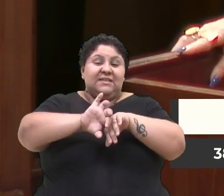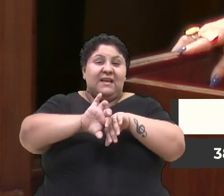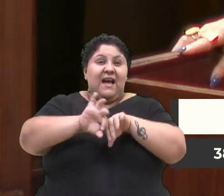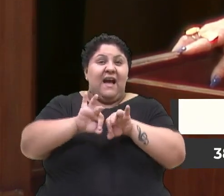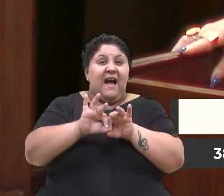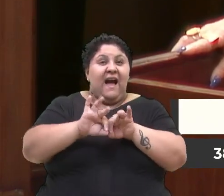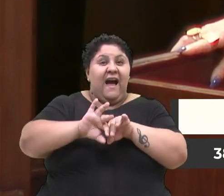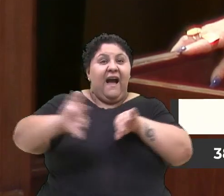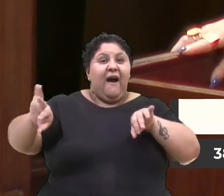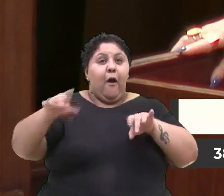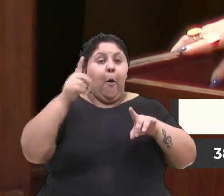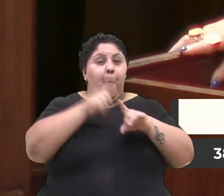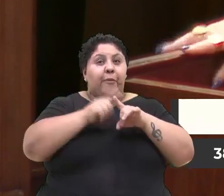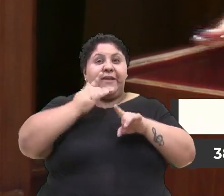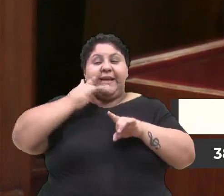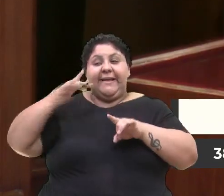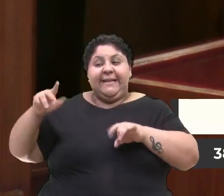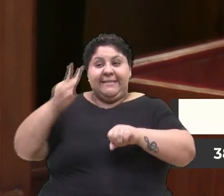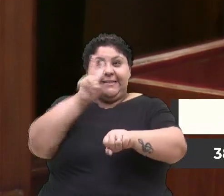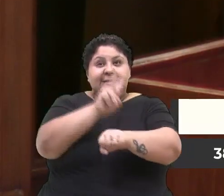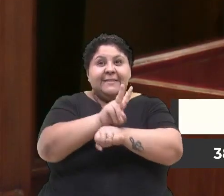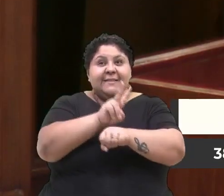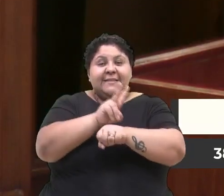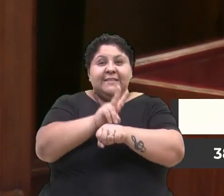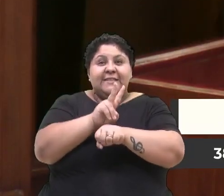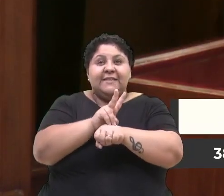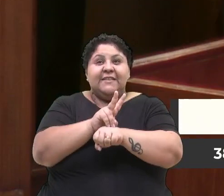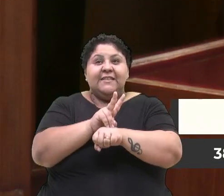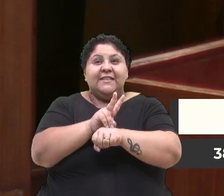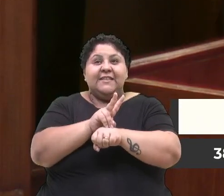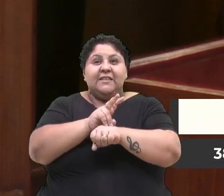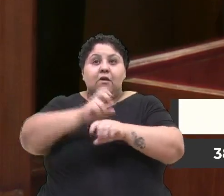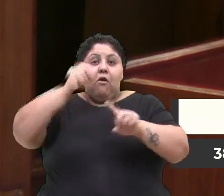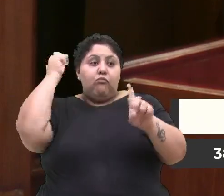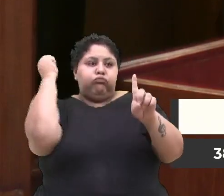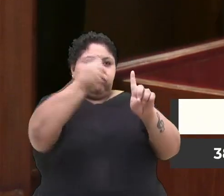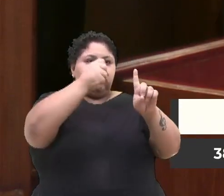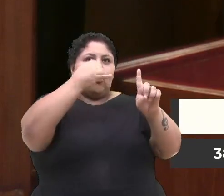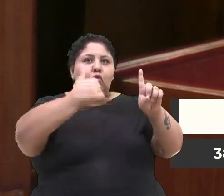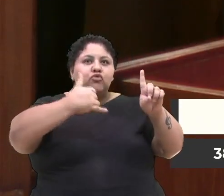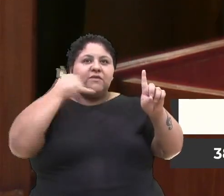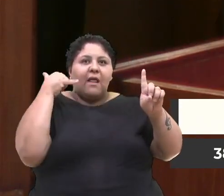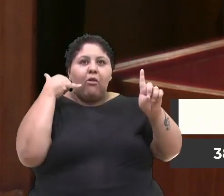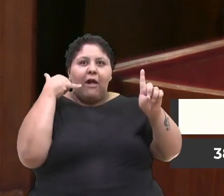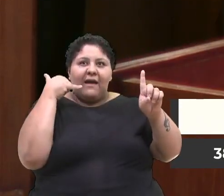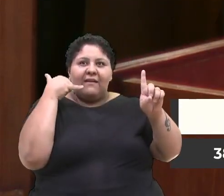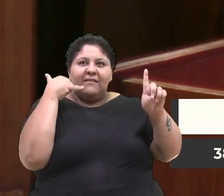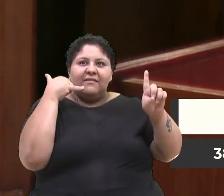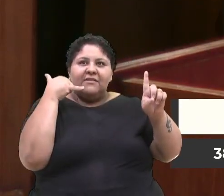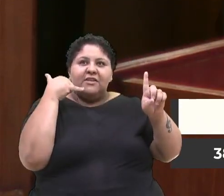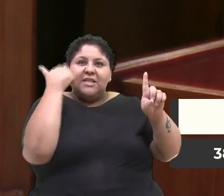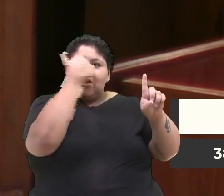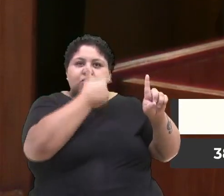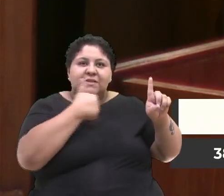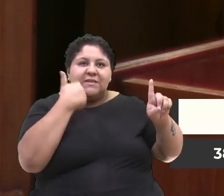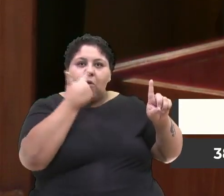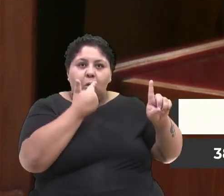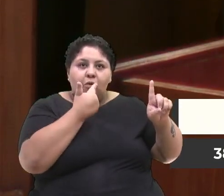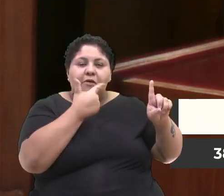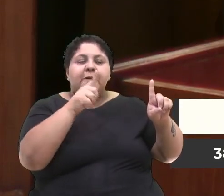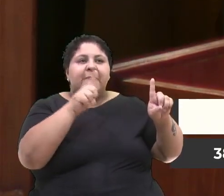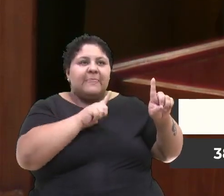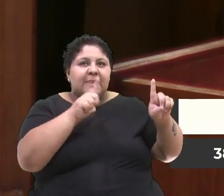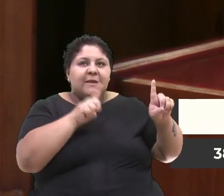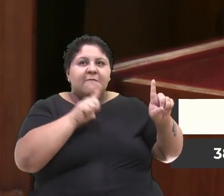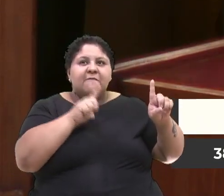criança que ela cuidava, jogou inclusive um celular no seu rosto, ela teve que fazer